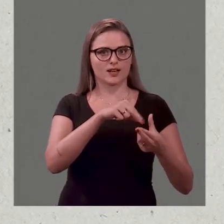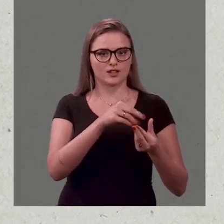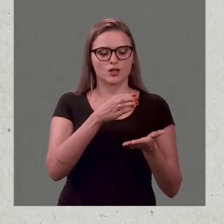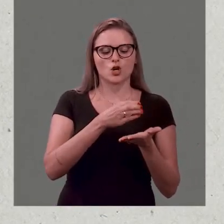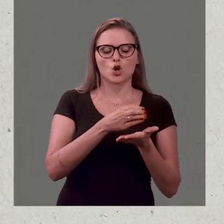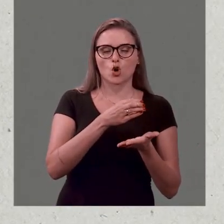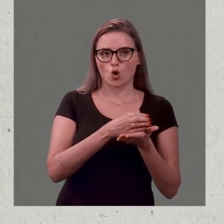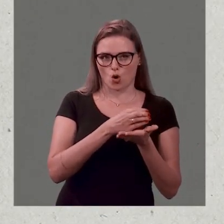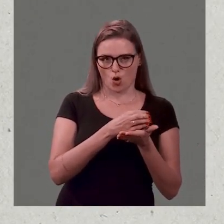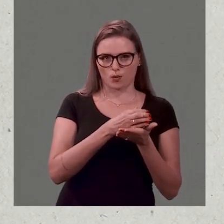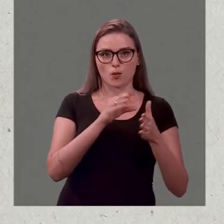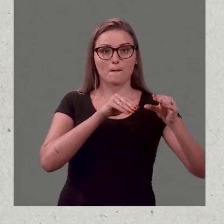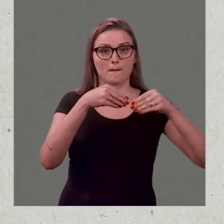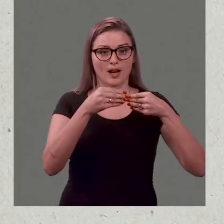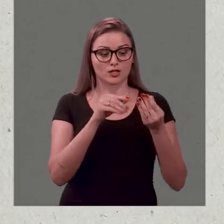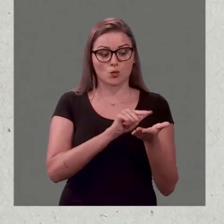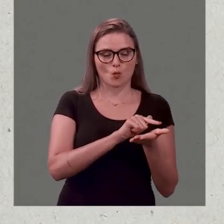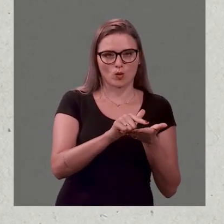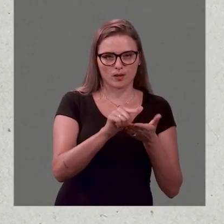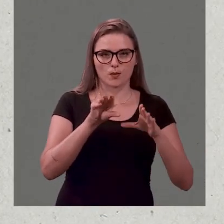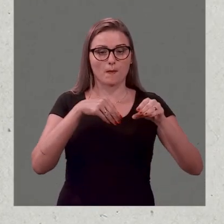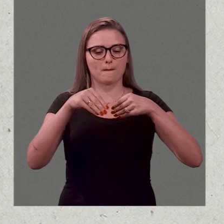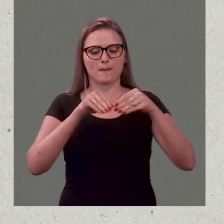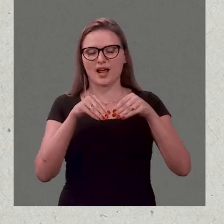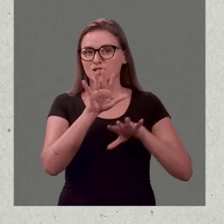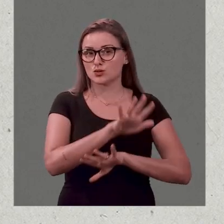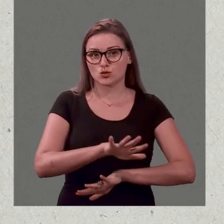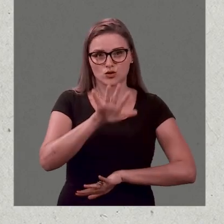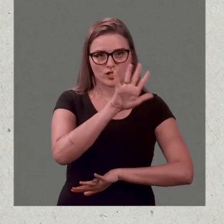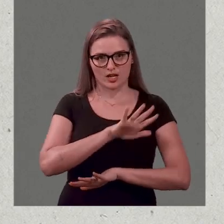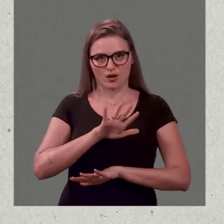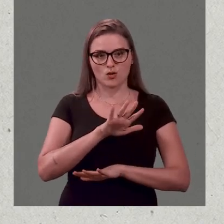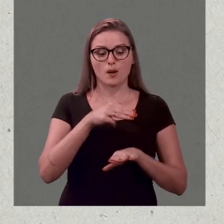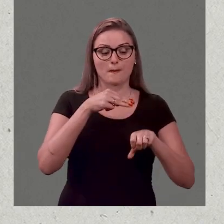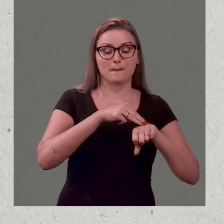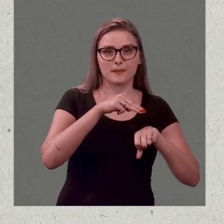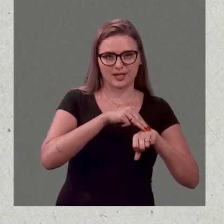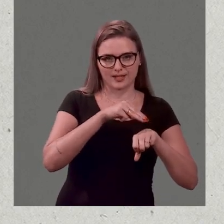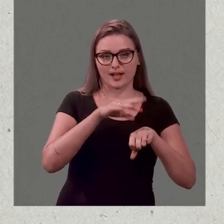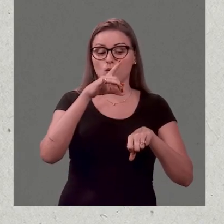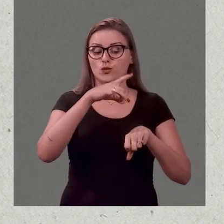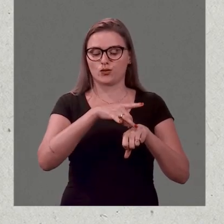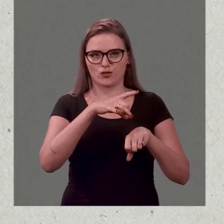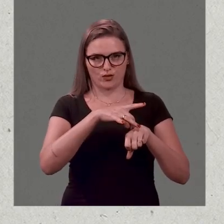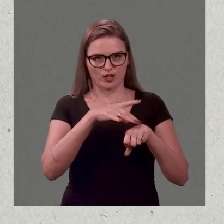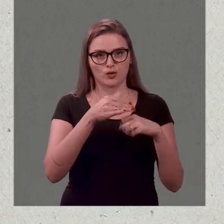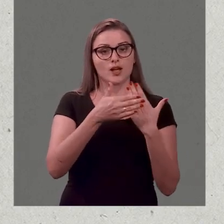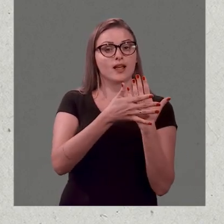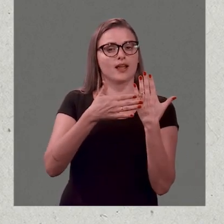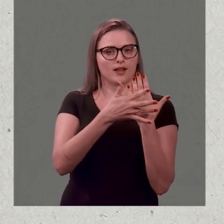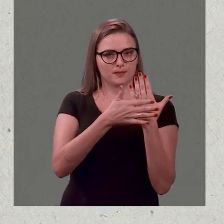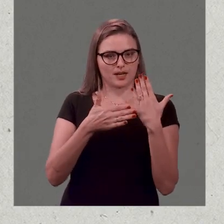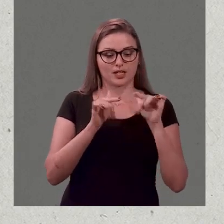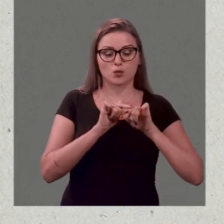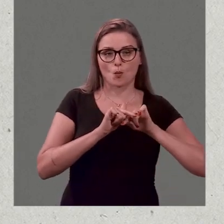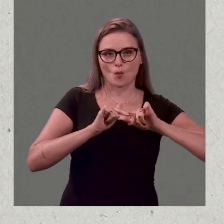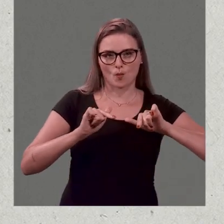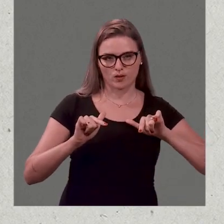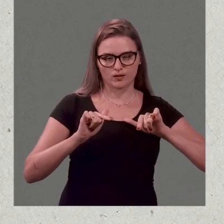recicláveis. Copos descartáveis vazios e plásticos de modo geral. Metais, vidros,